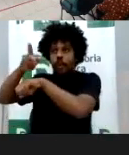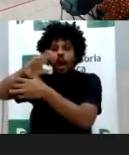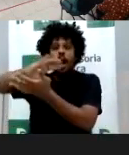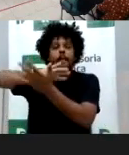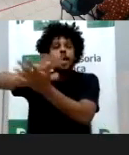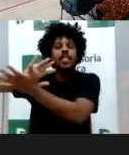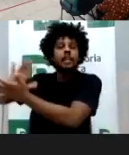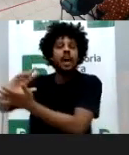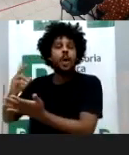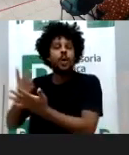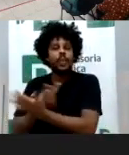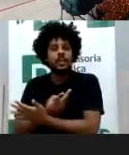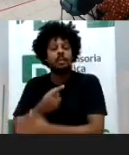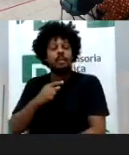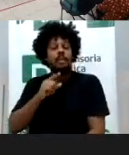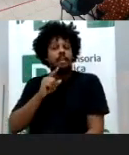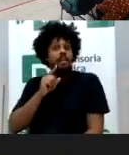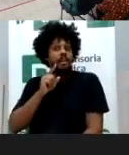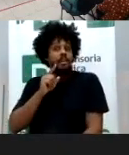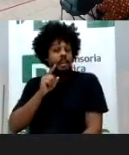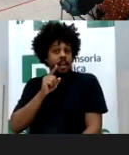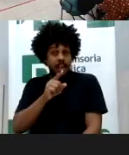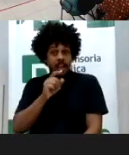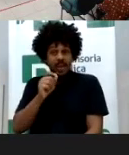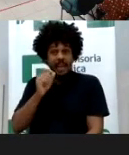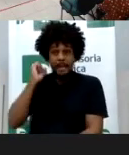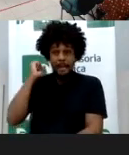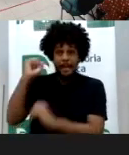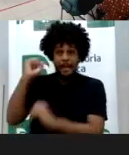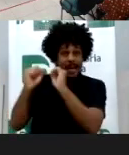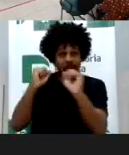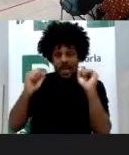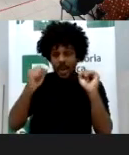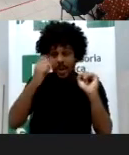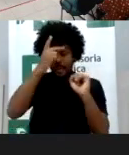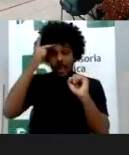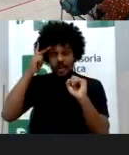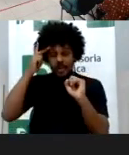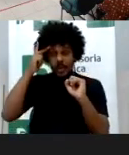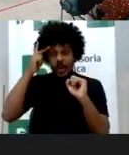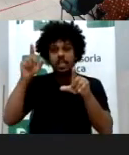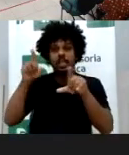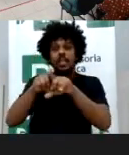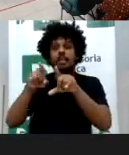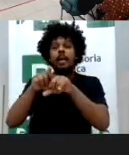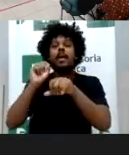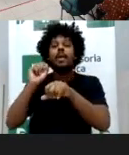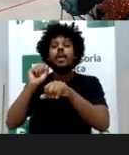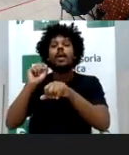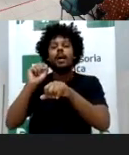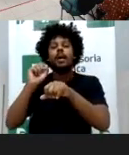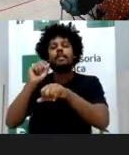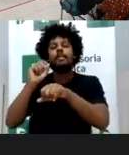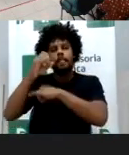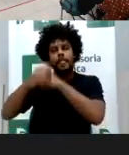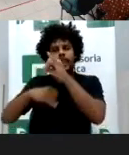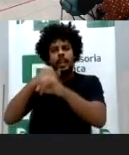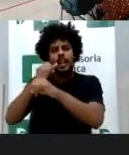matou dez pessoas, feriu seis e transmitiu essa tragédia ao vivo por dois minutos até que o provedor interrompesse isso.